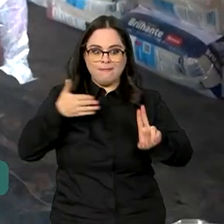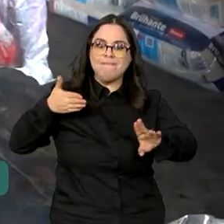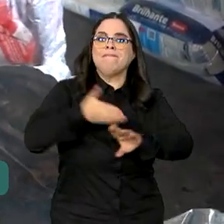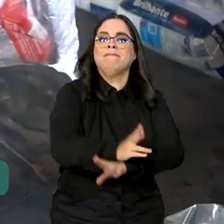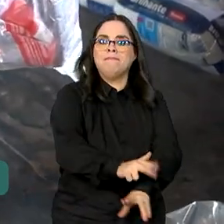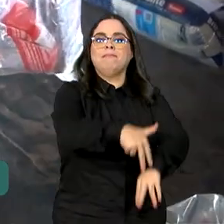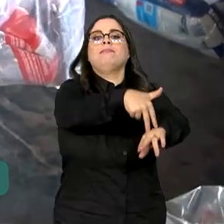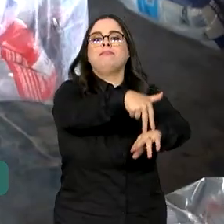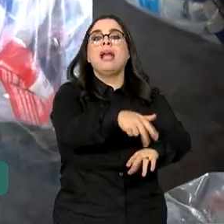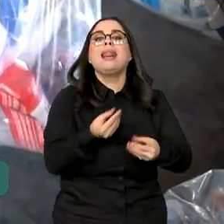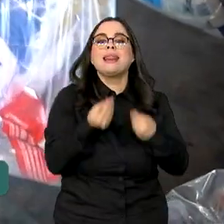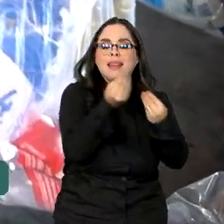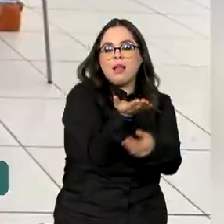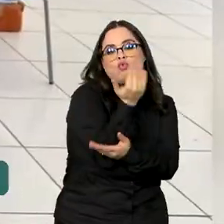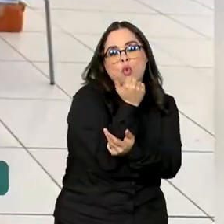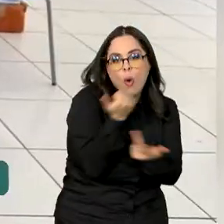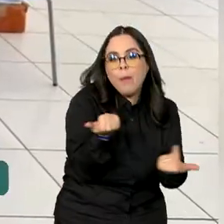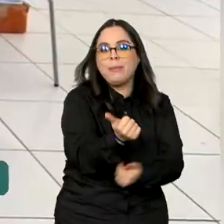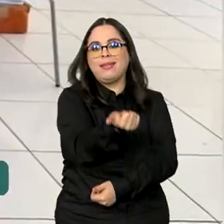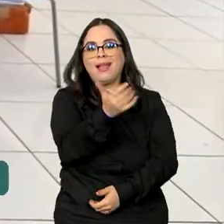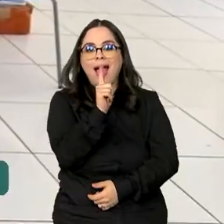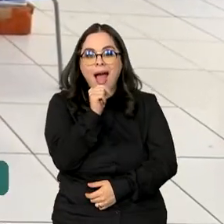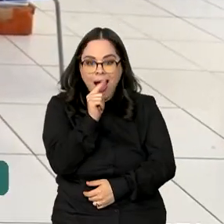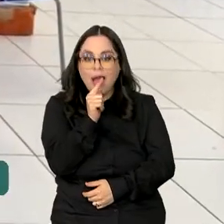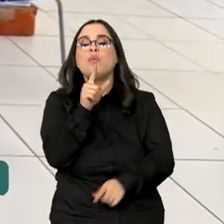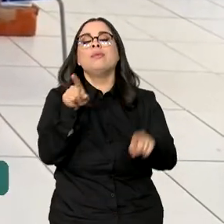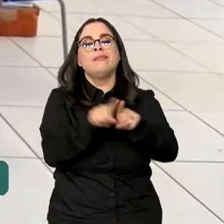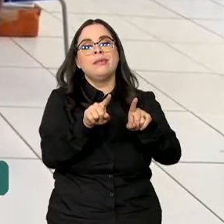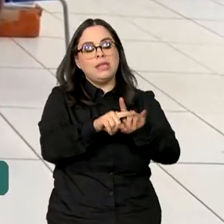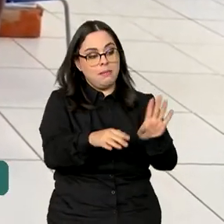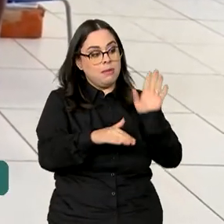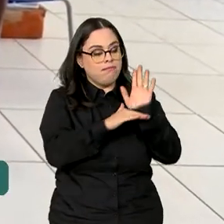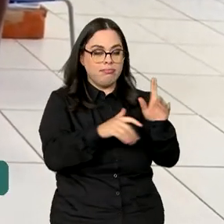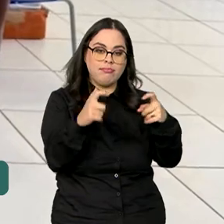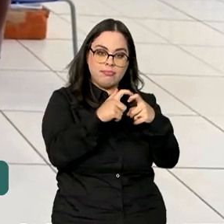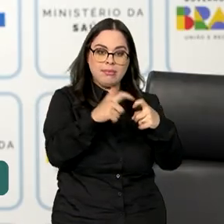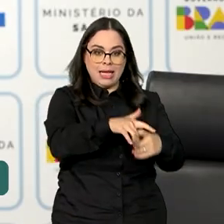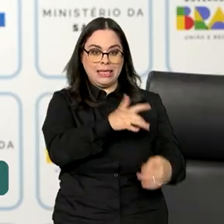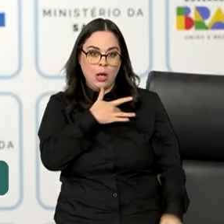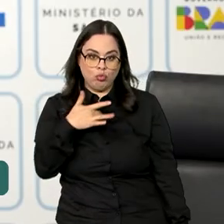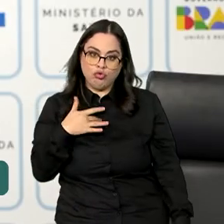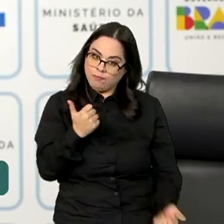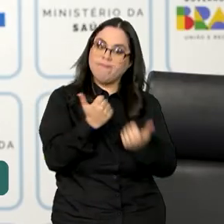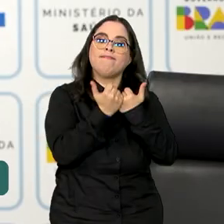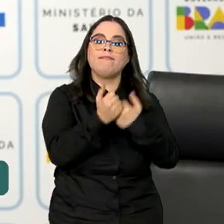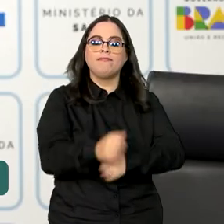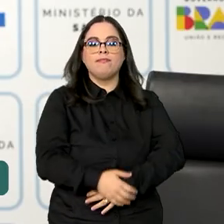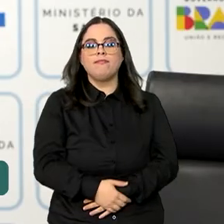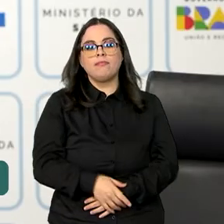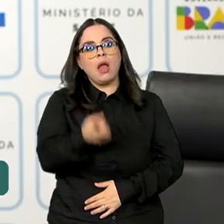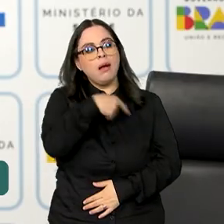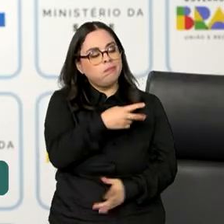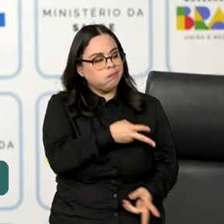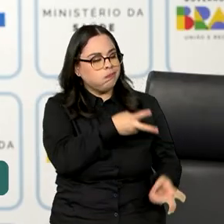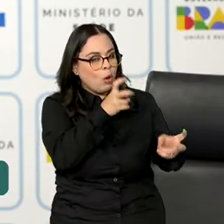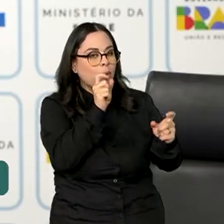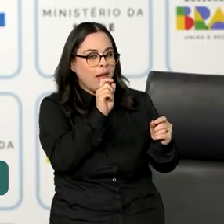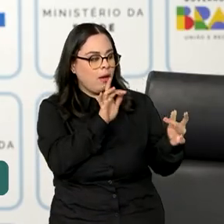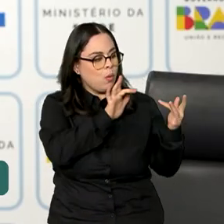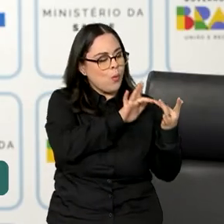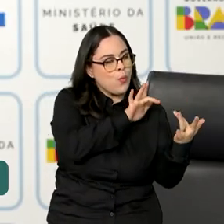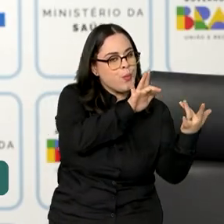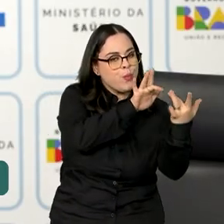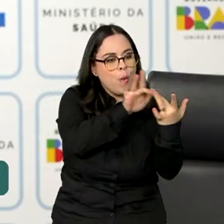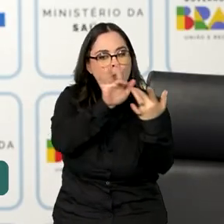Leva água e alimentos, além de assistência à saúde. A previsão é que a gente faça contato com